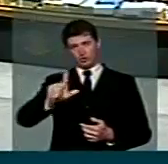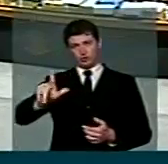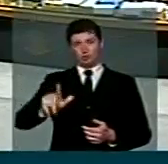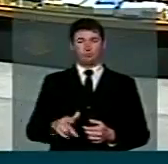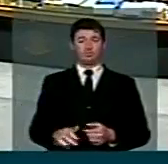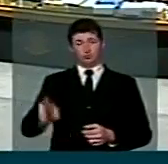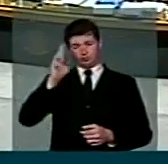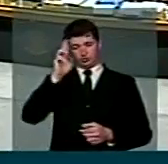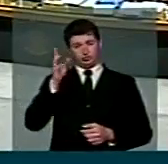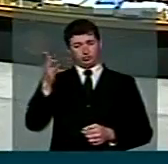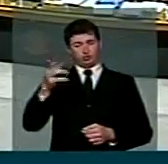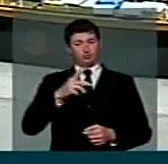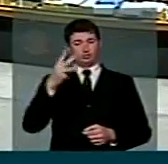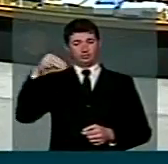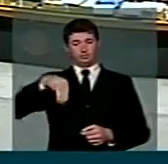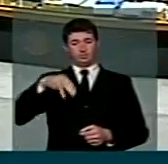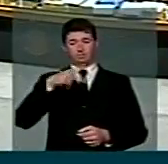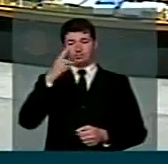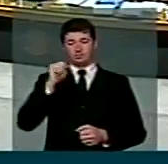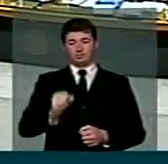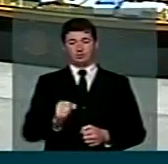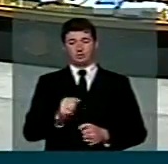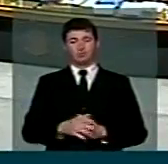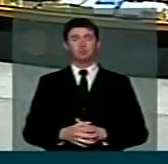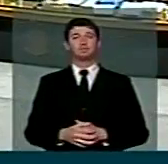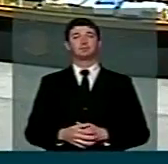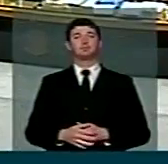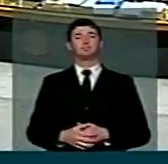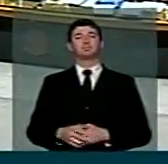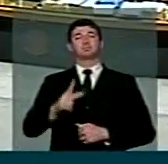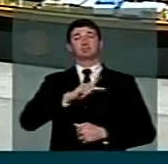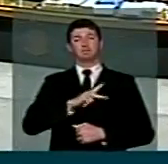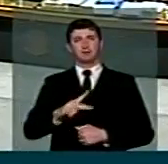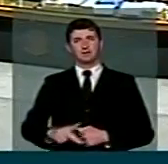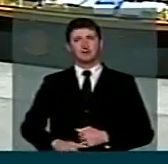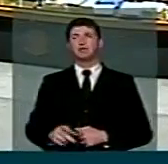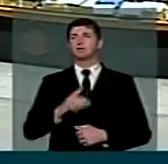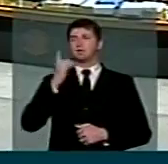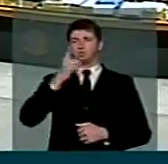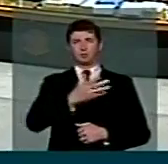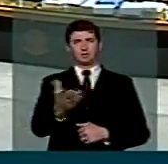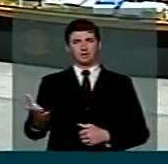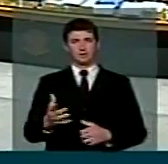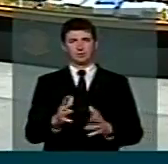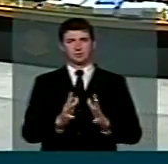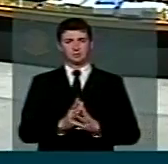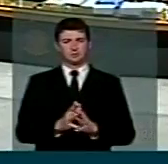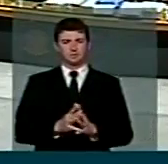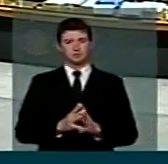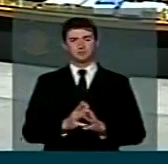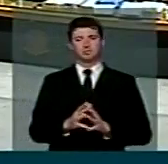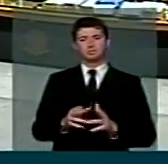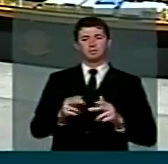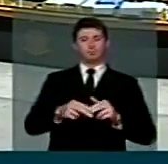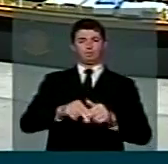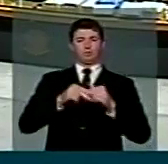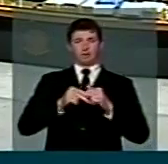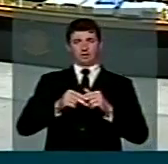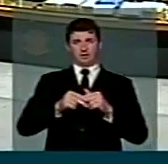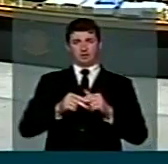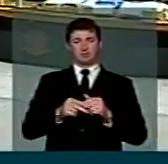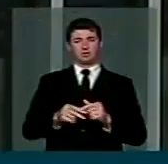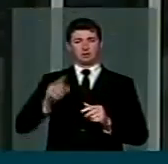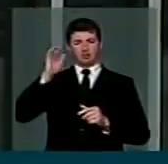Sr. Excelente, põe três minutos à tribuna. Sr. Presidente, Sras. e Srs. Deputados, a respeito da tese que